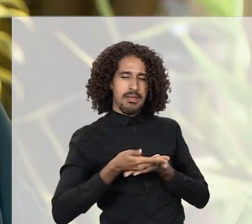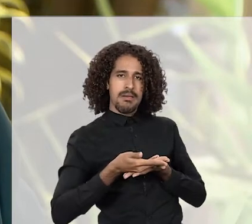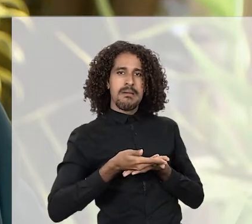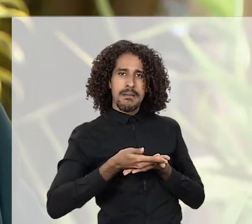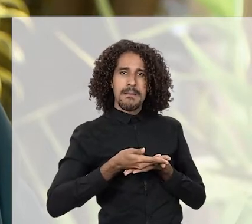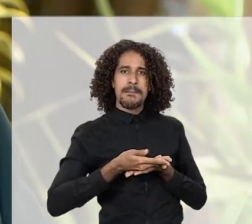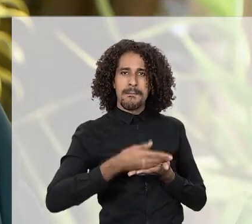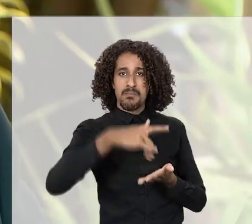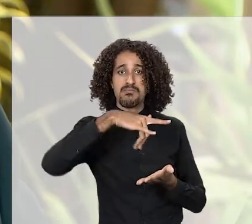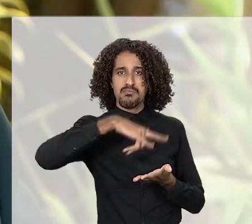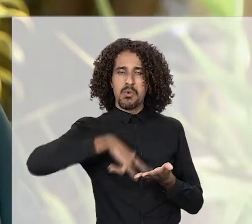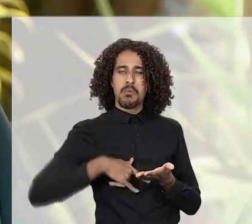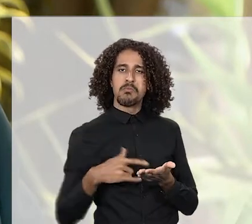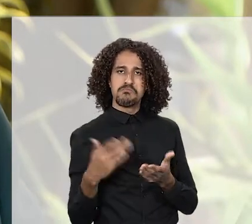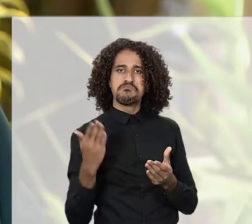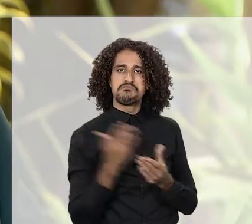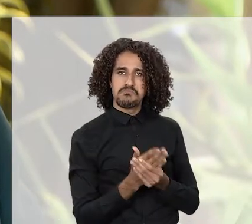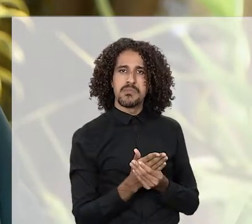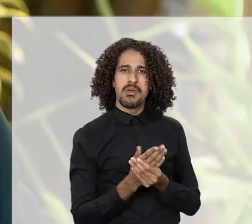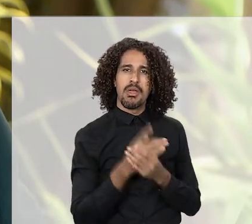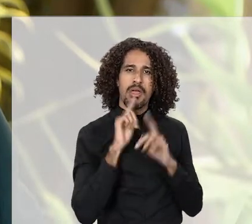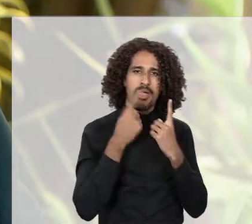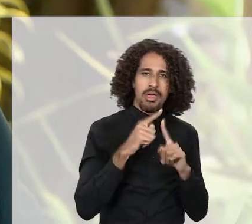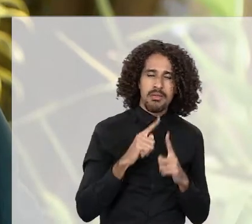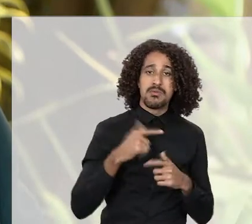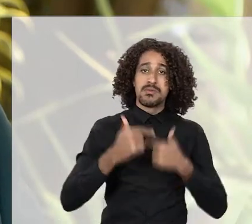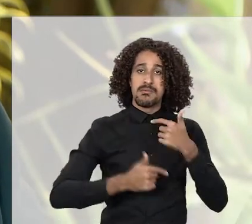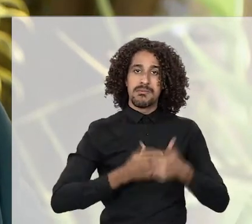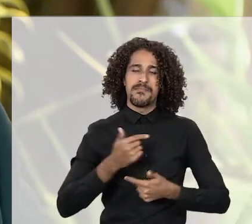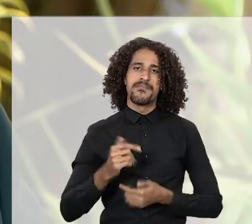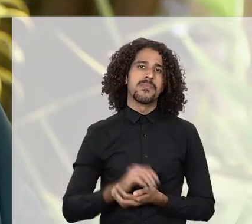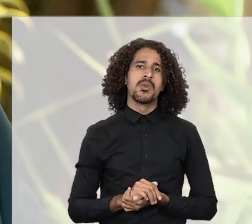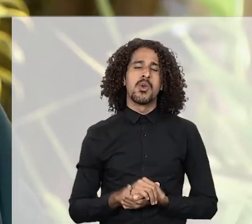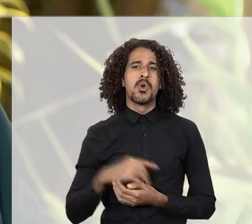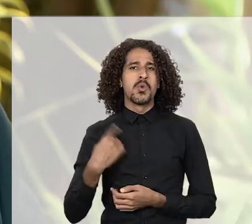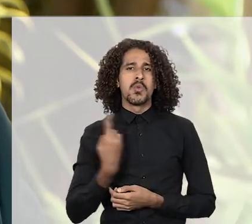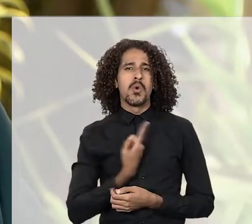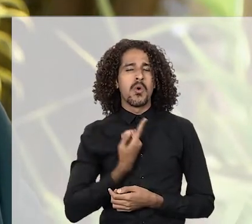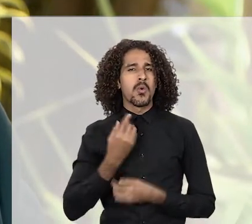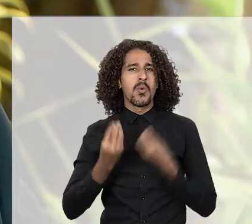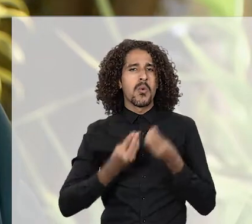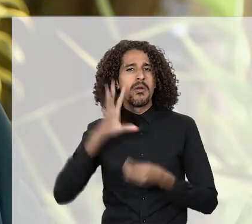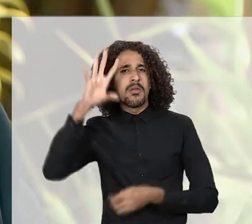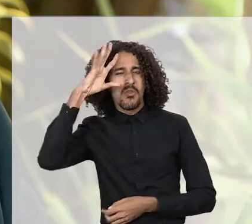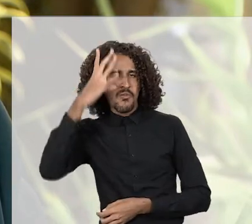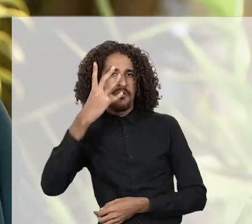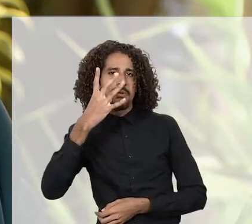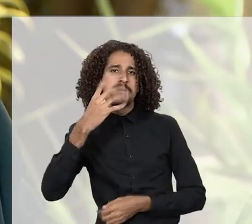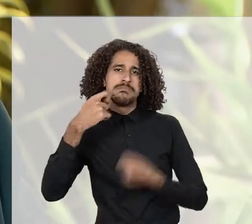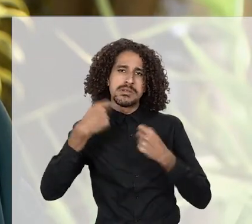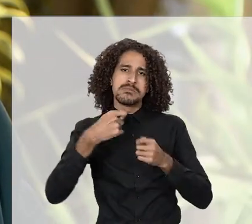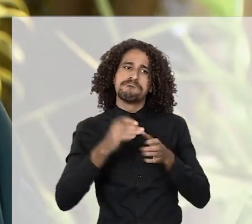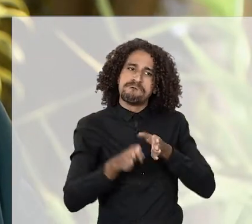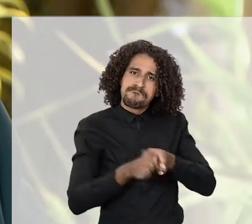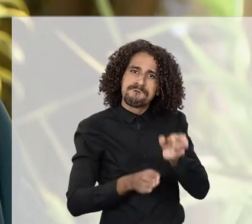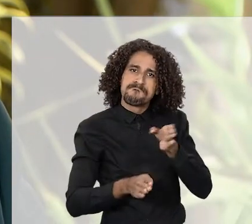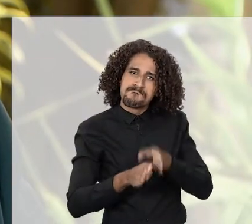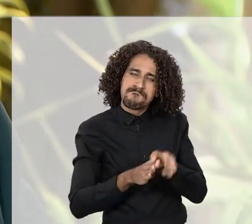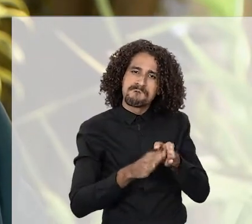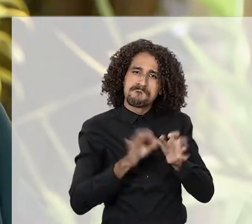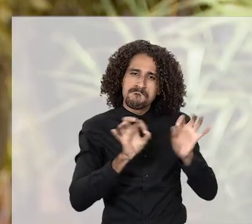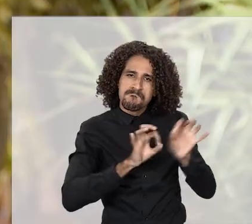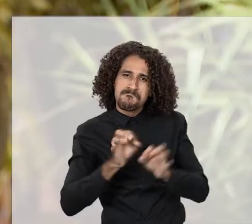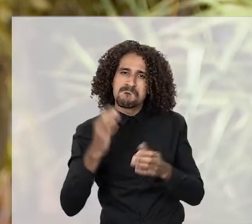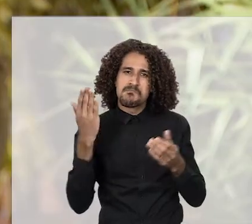no processo, na reclamação trabalhista. O que nós fazemos é instruir bem o